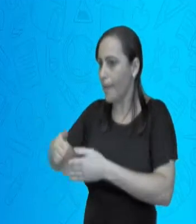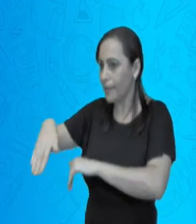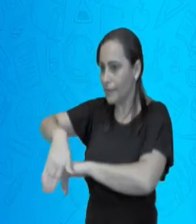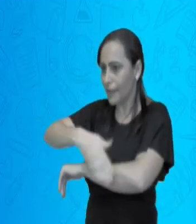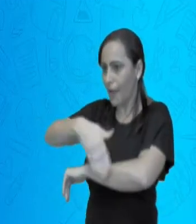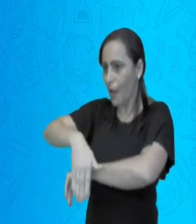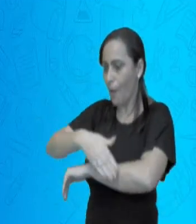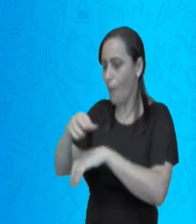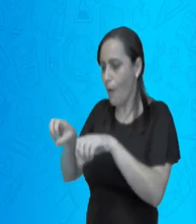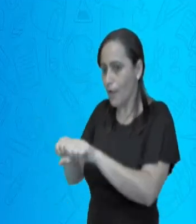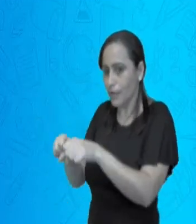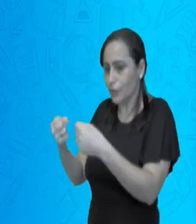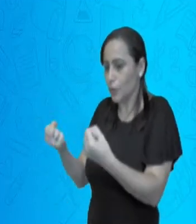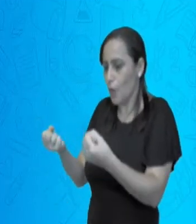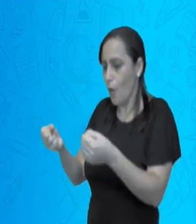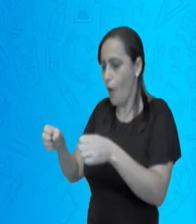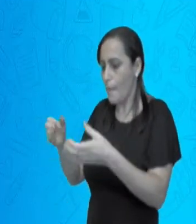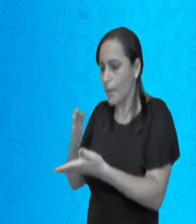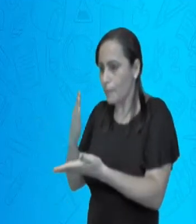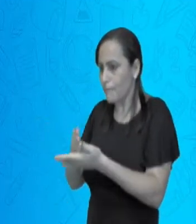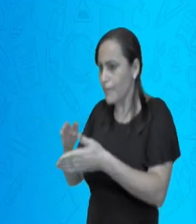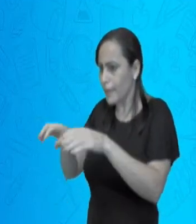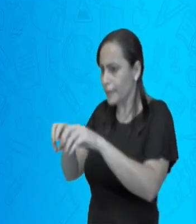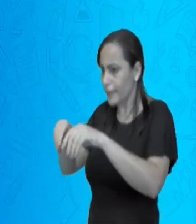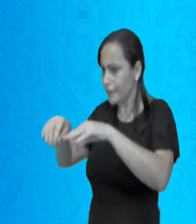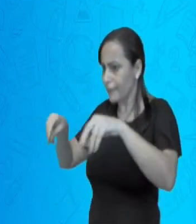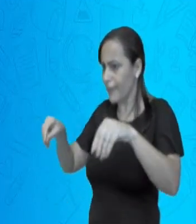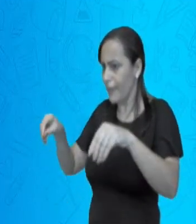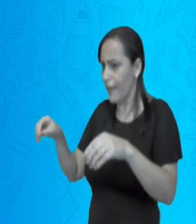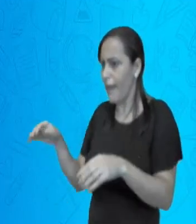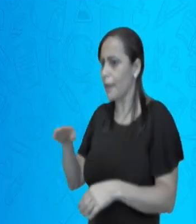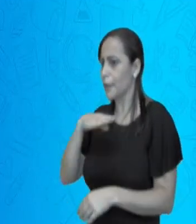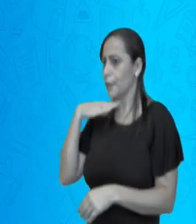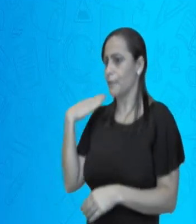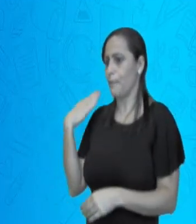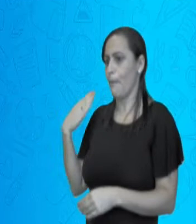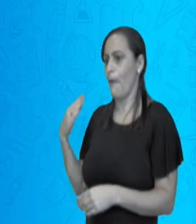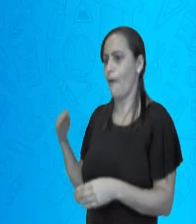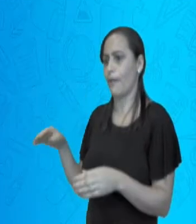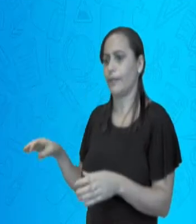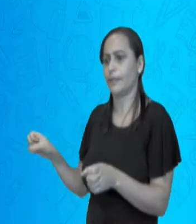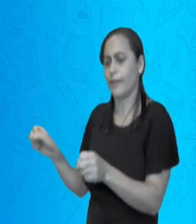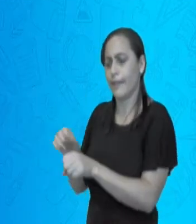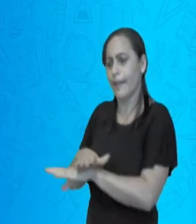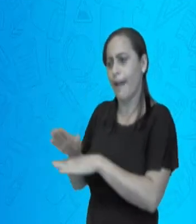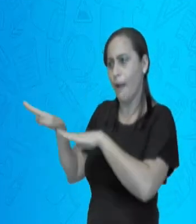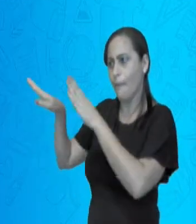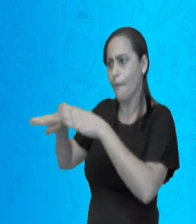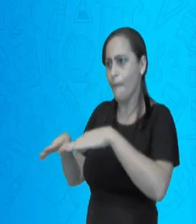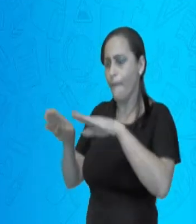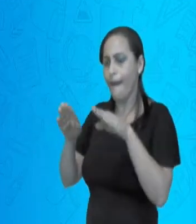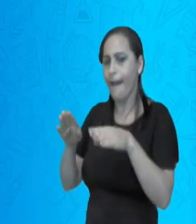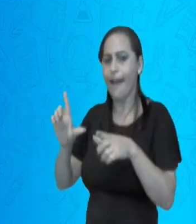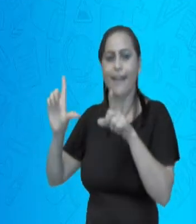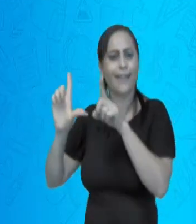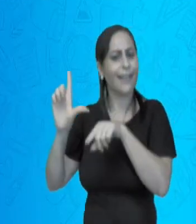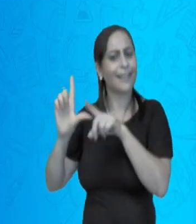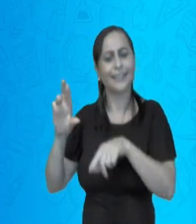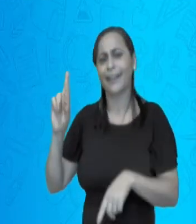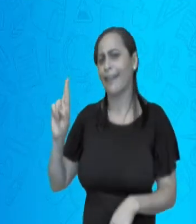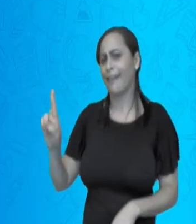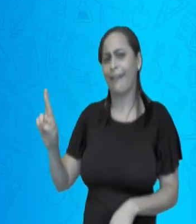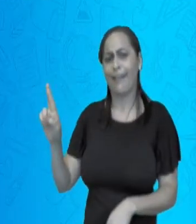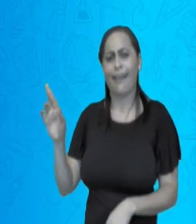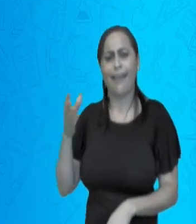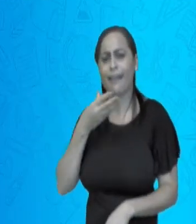dobra no meio da terra e morre aonde acaba o mar? Ah, é a letra R, papai. Ah, o ferreiro no dia seguinte